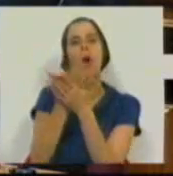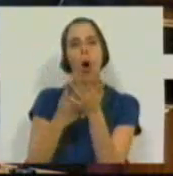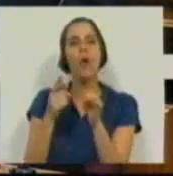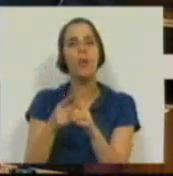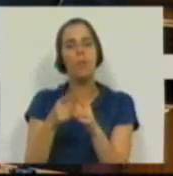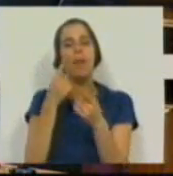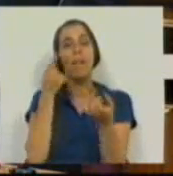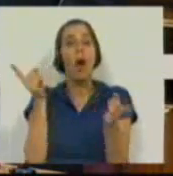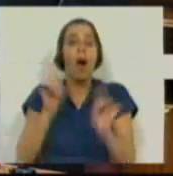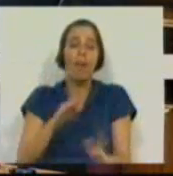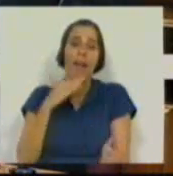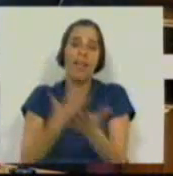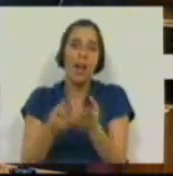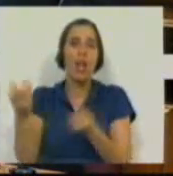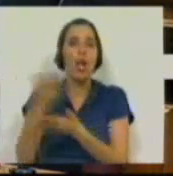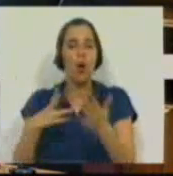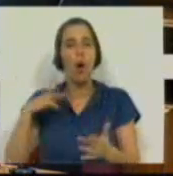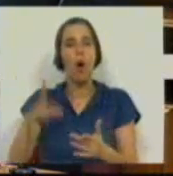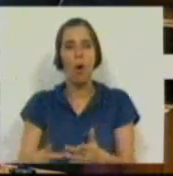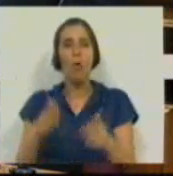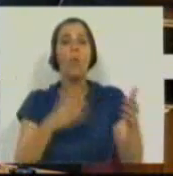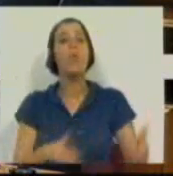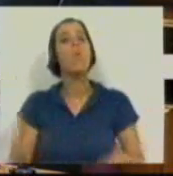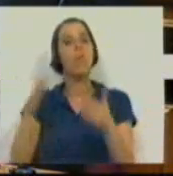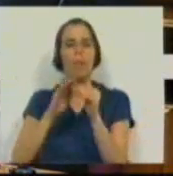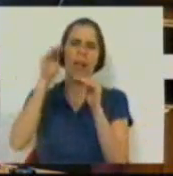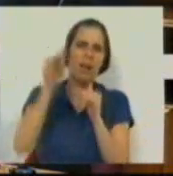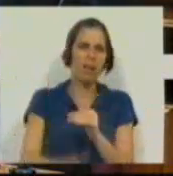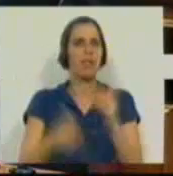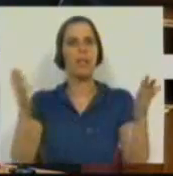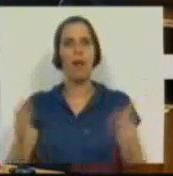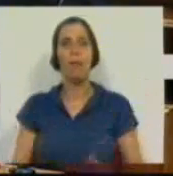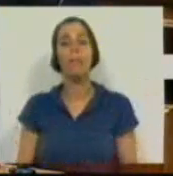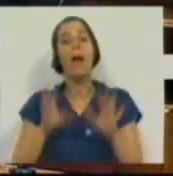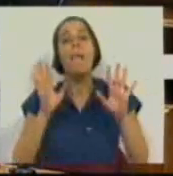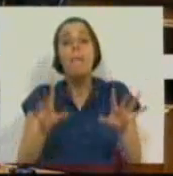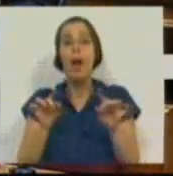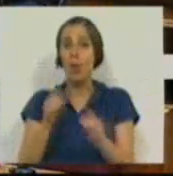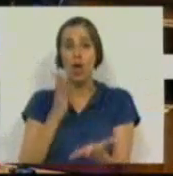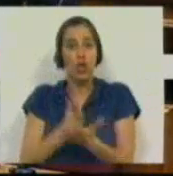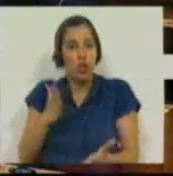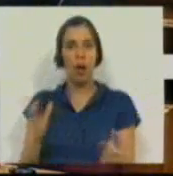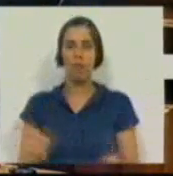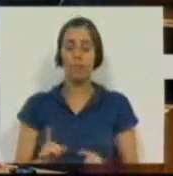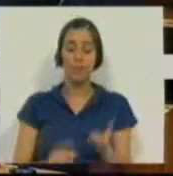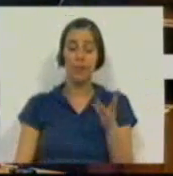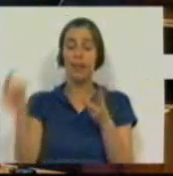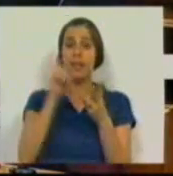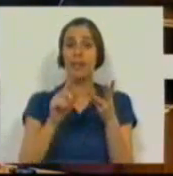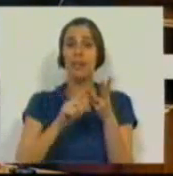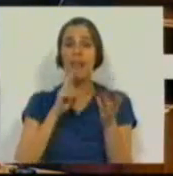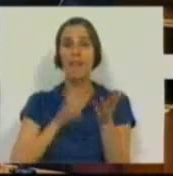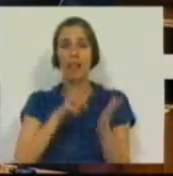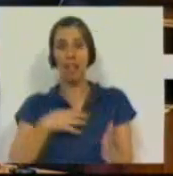e vai recolocar a economia portuguesa numa trajetória de recessão. Mas não é isto apenas a terceira verdade e